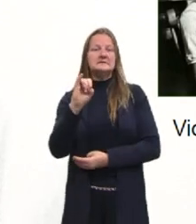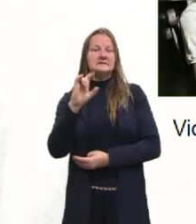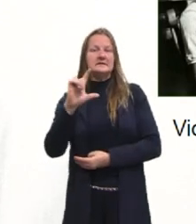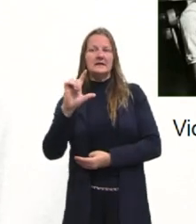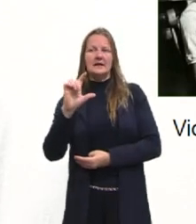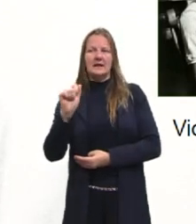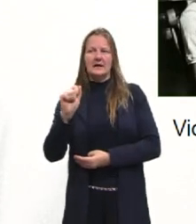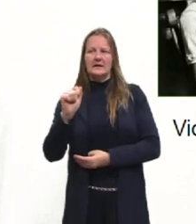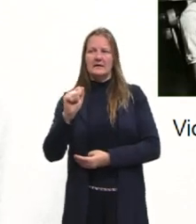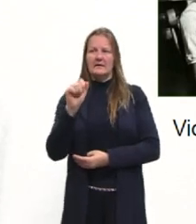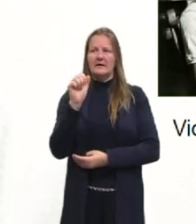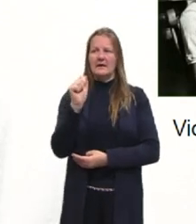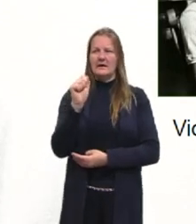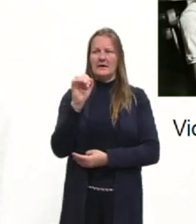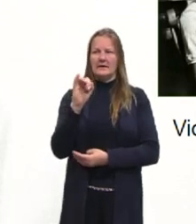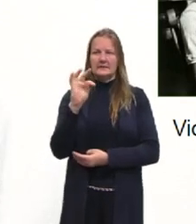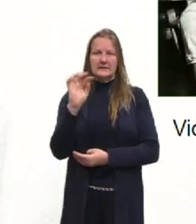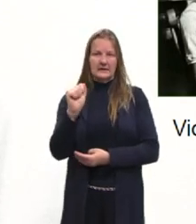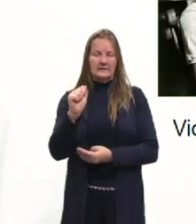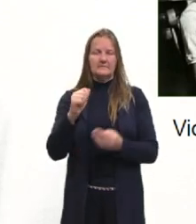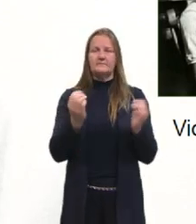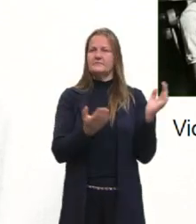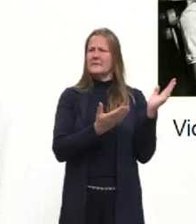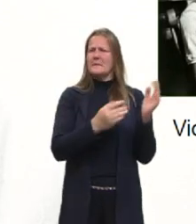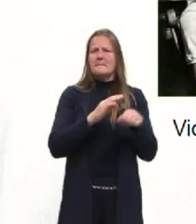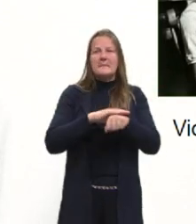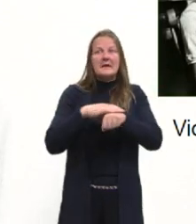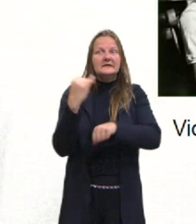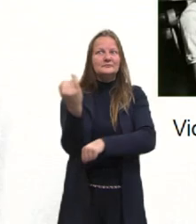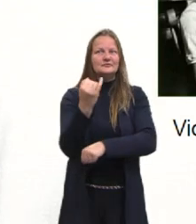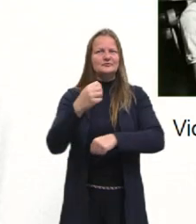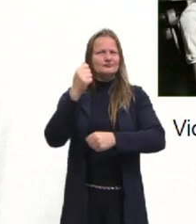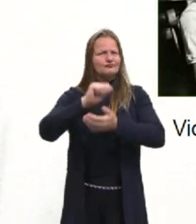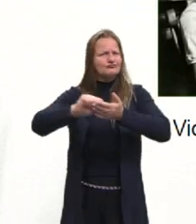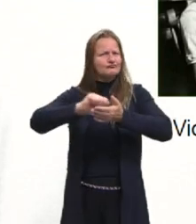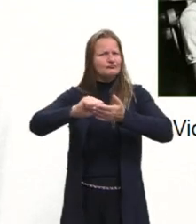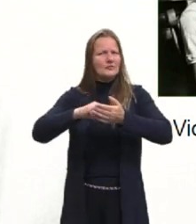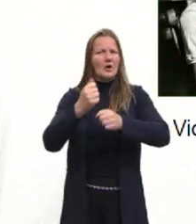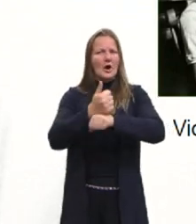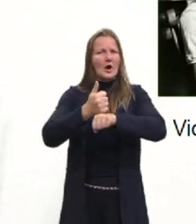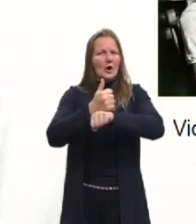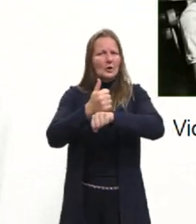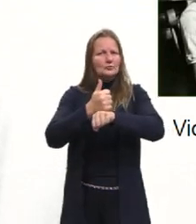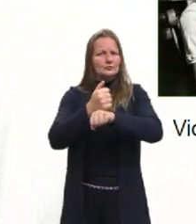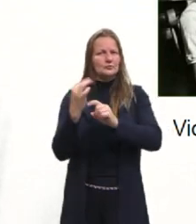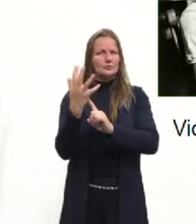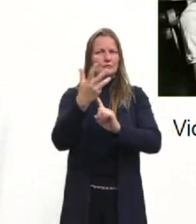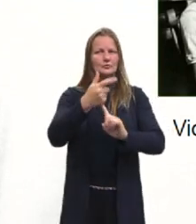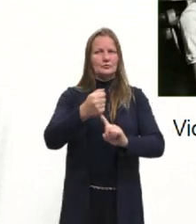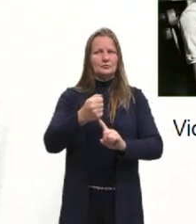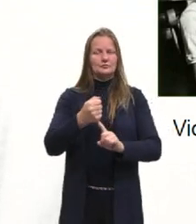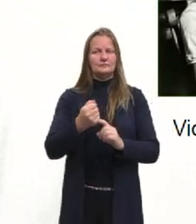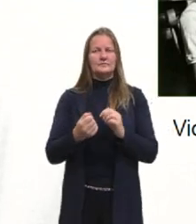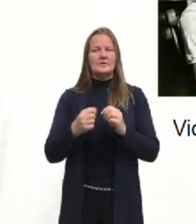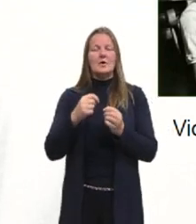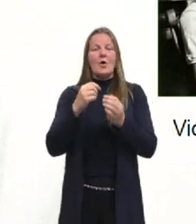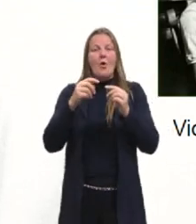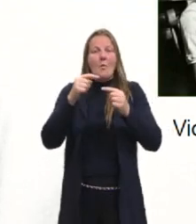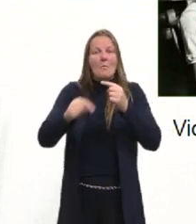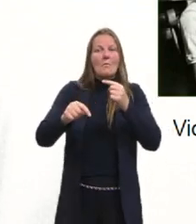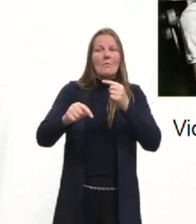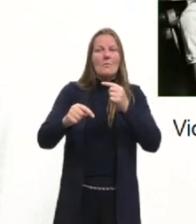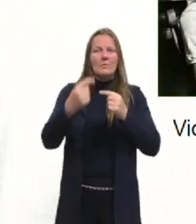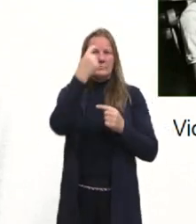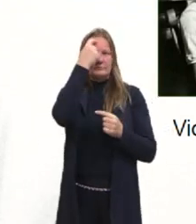É interessante pensar que, por mais que a Semana de Arte Moderna tenha essa proposta de romper com o academicismo, de